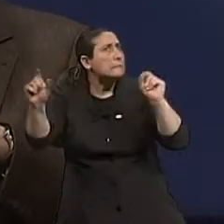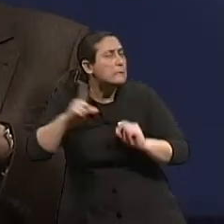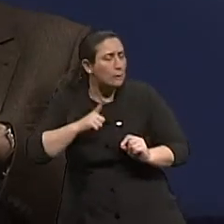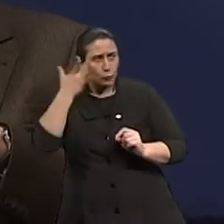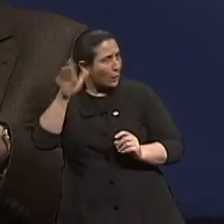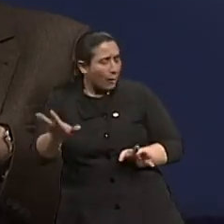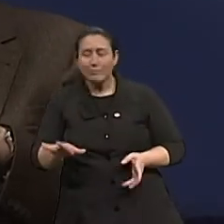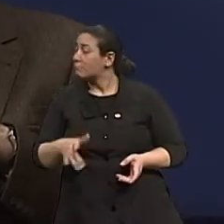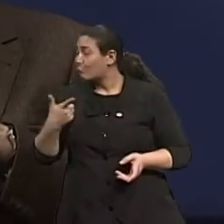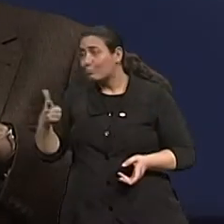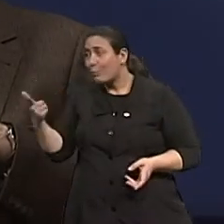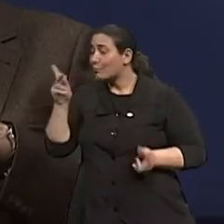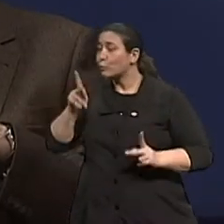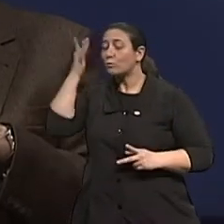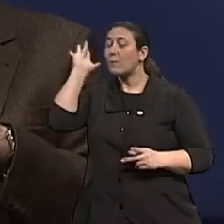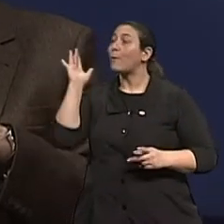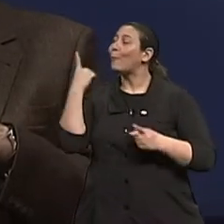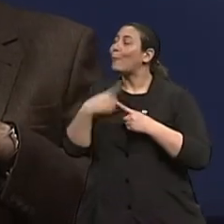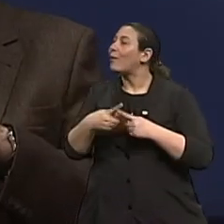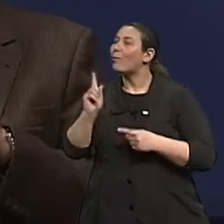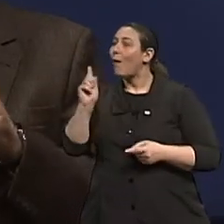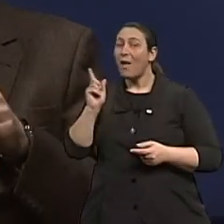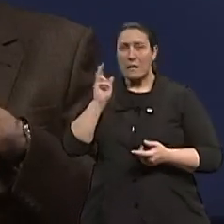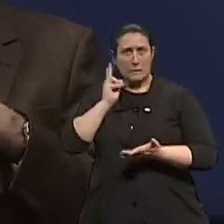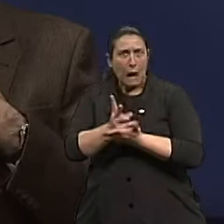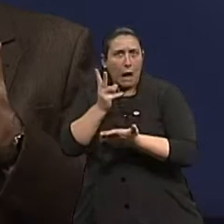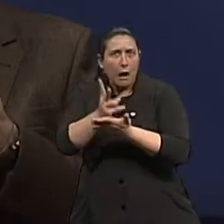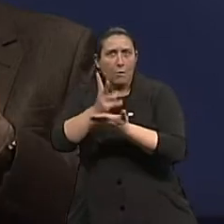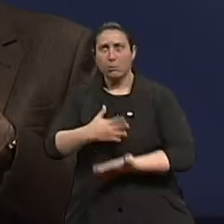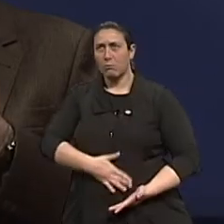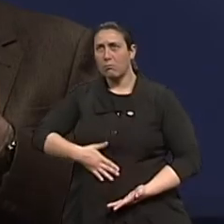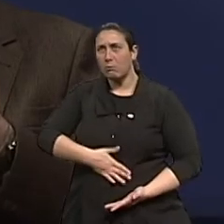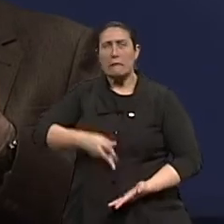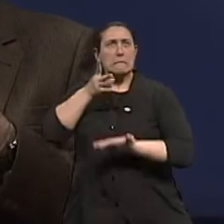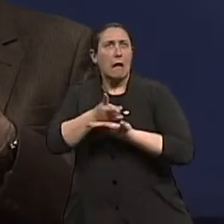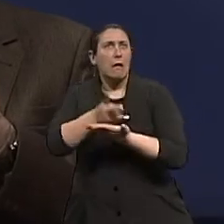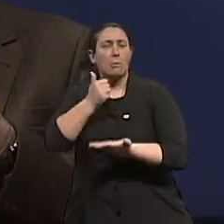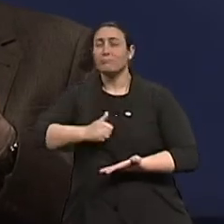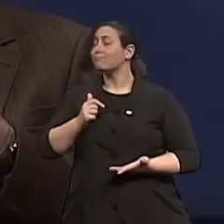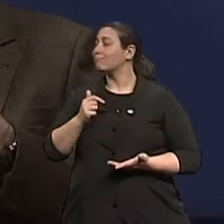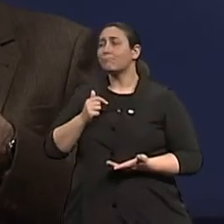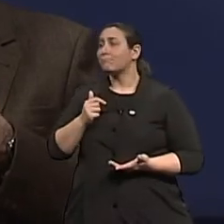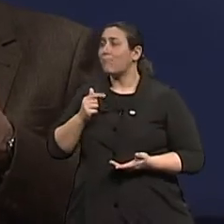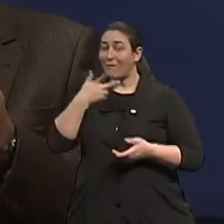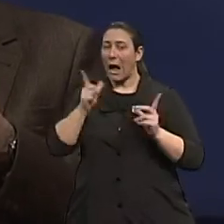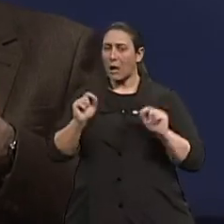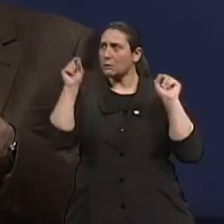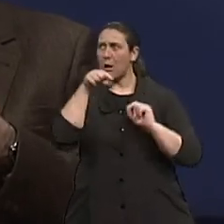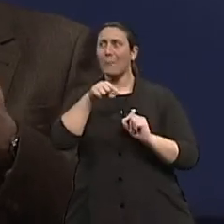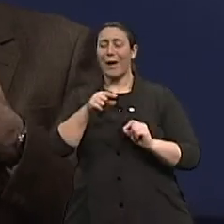Não quer dizer, né? Os sintomas não são obrigatoriamente de câncer avançado. Certo. O nosso